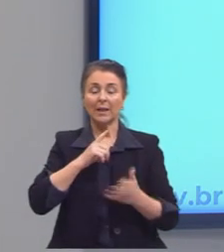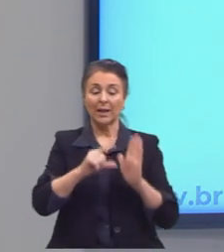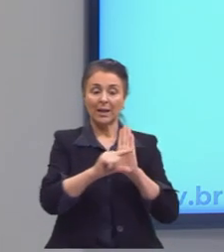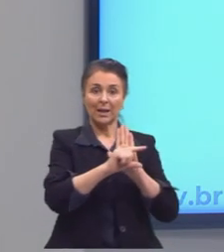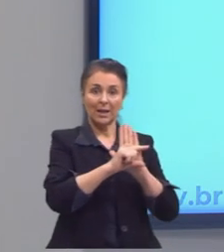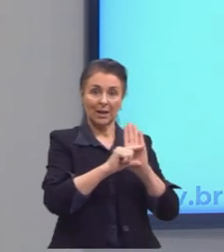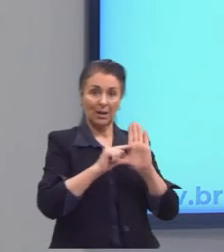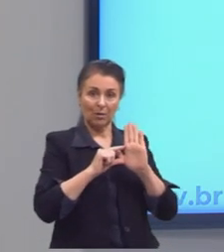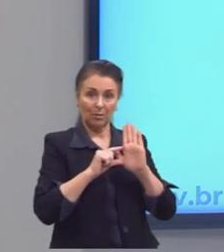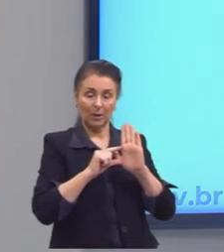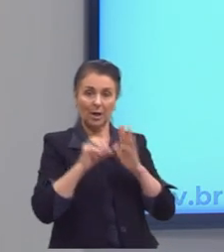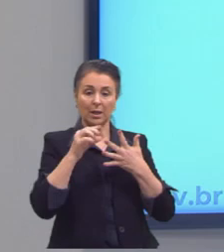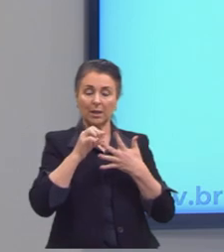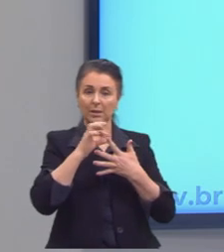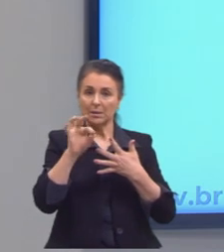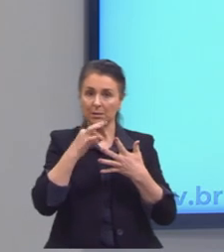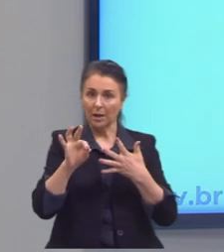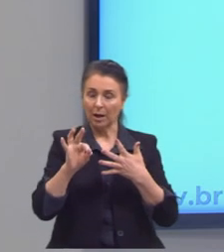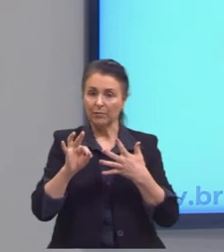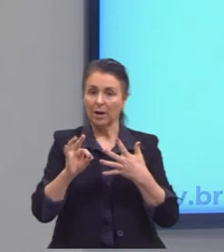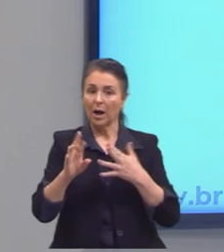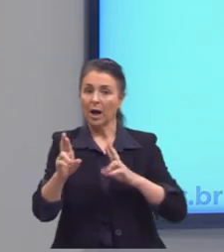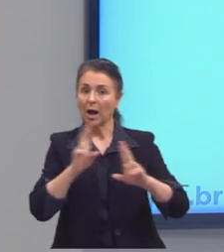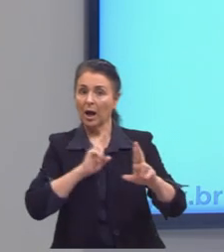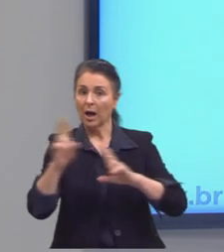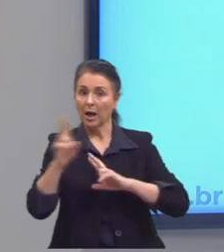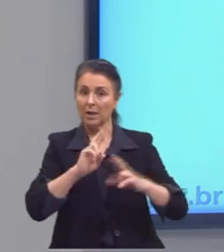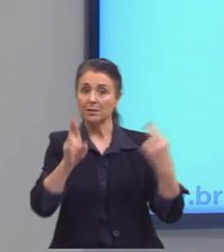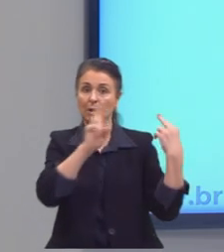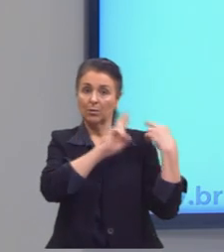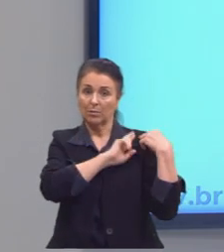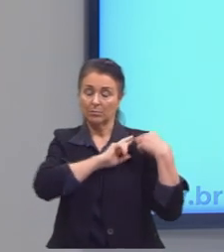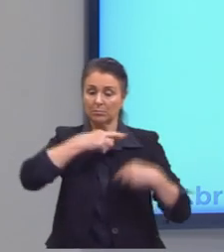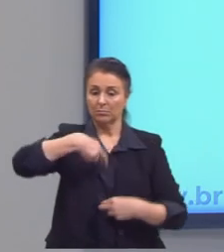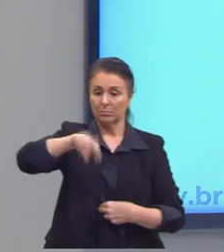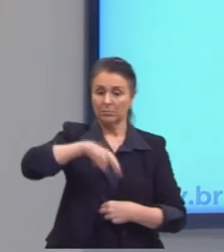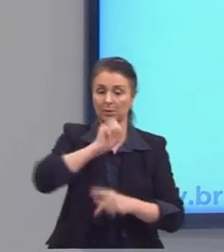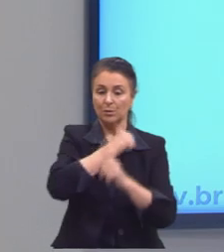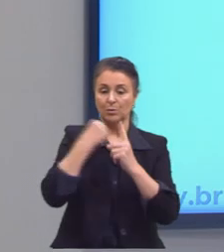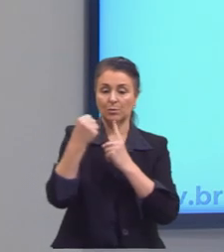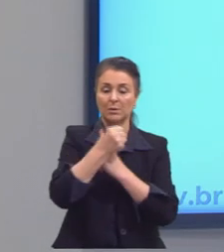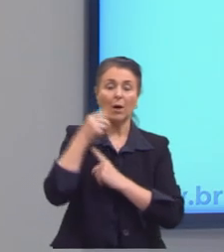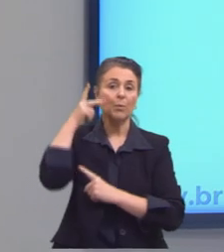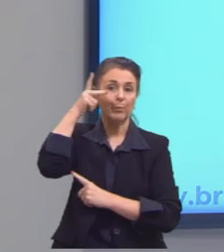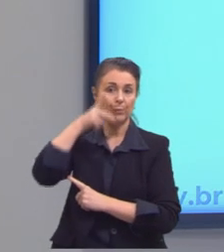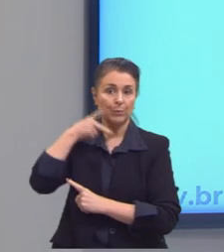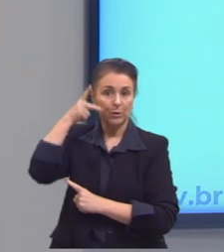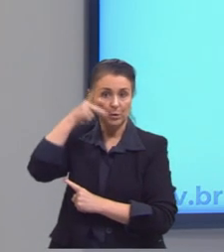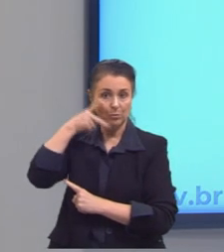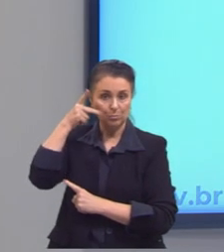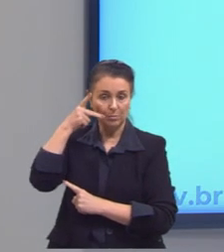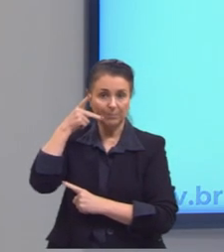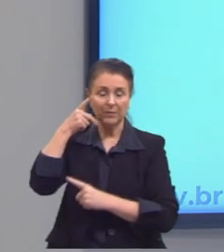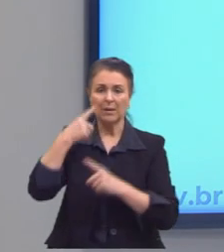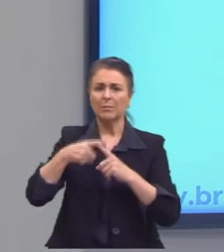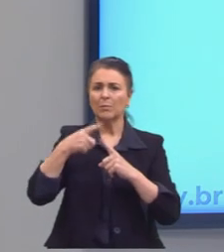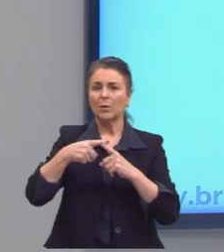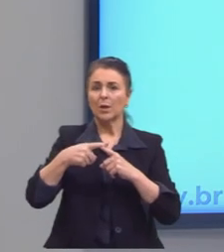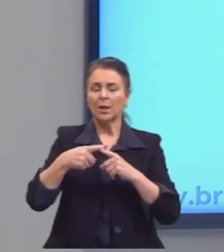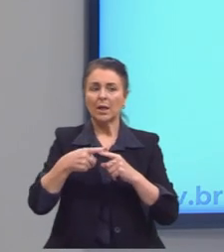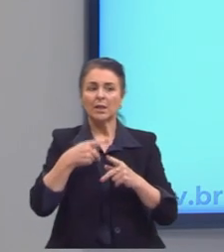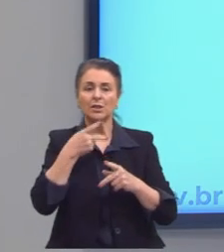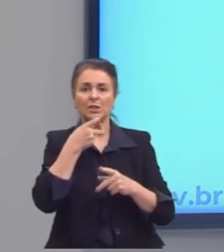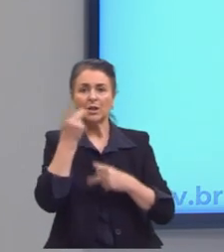dele o que se destaca. Engajamento religioso, social e político, pela elevada expressão